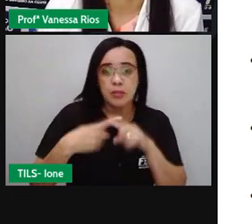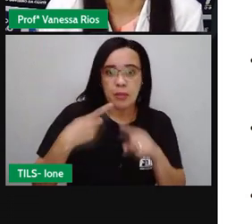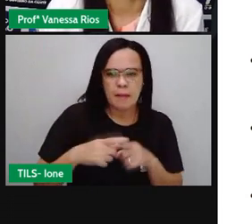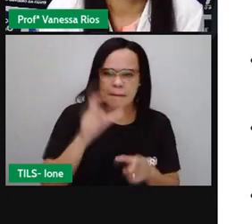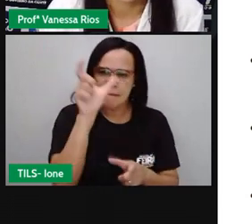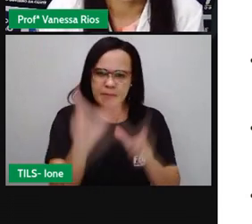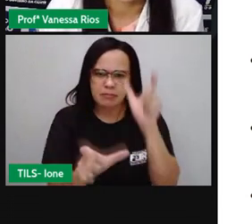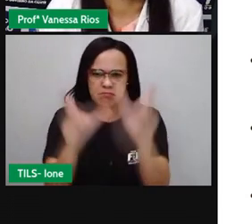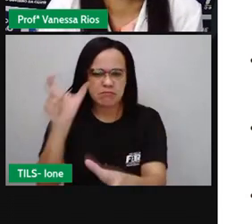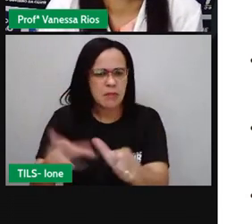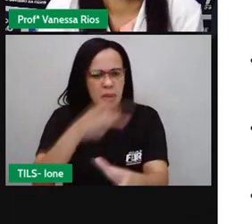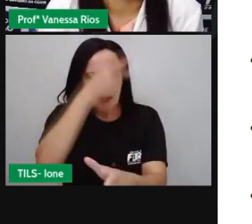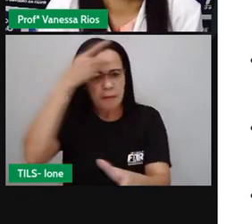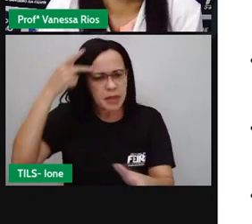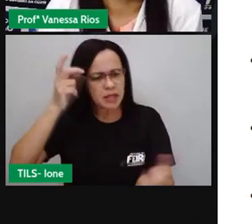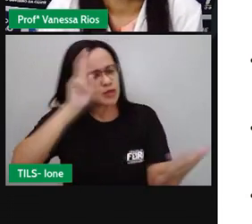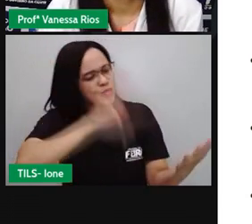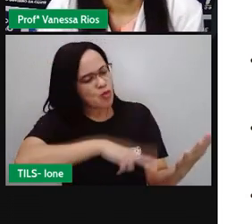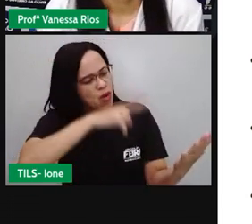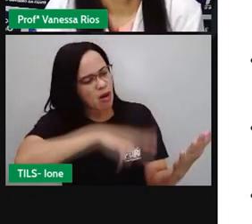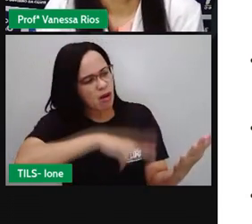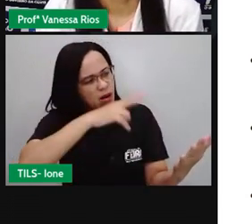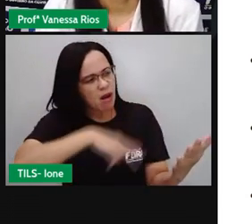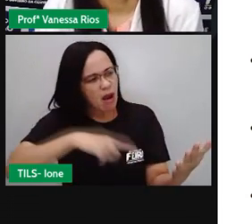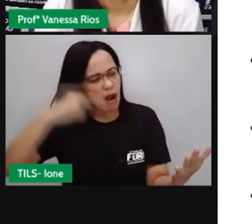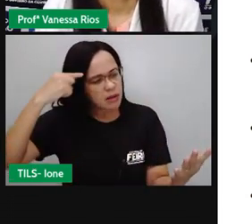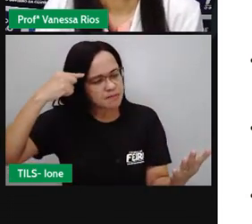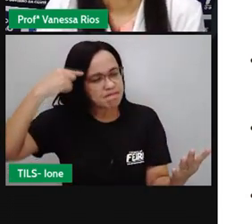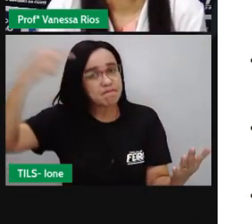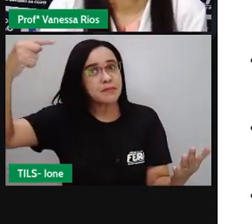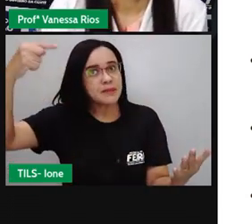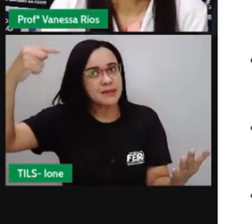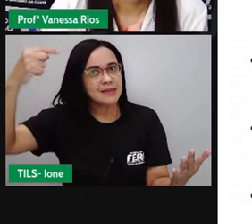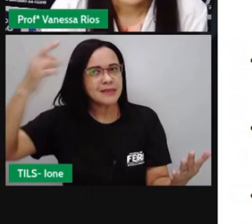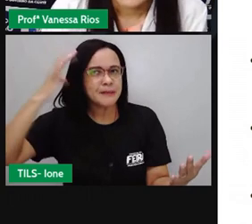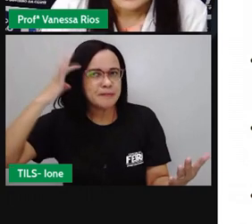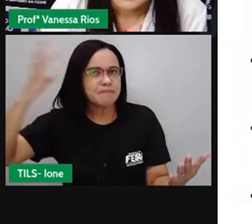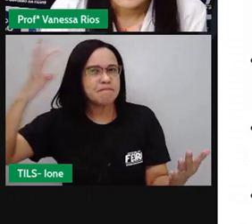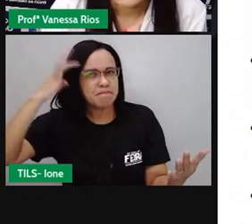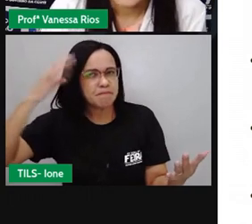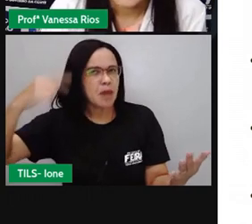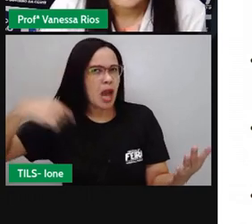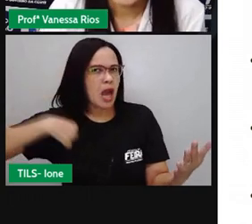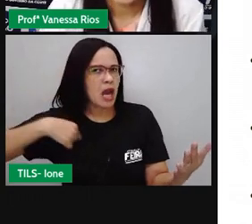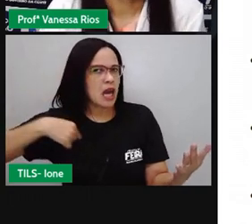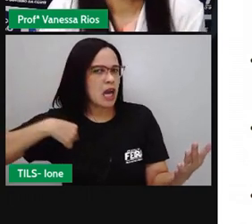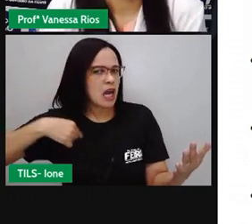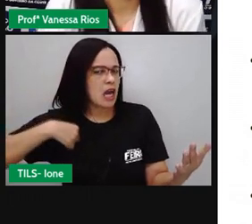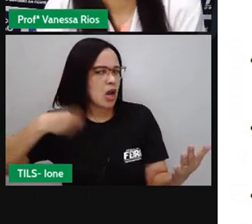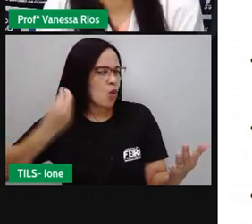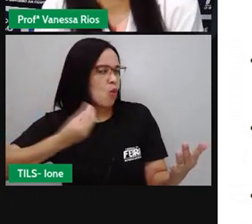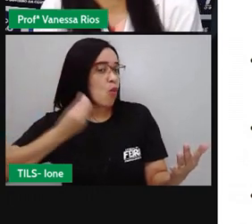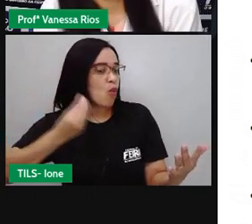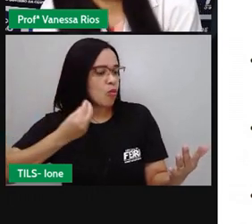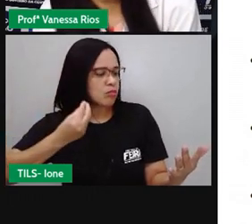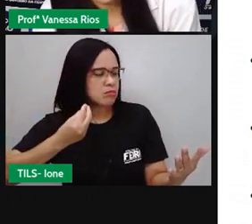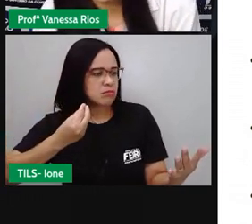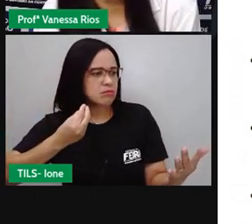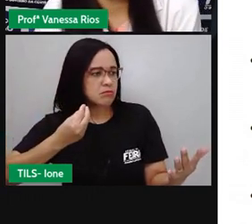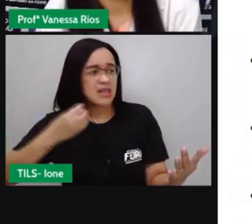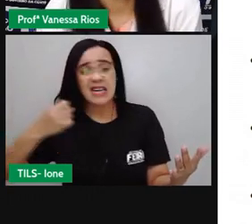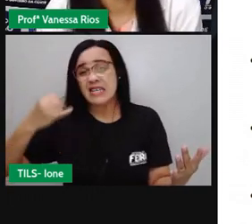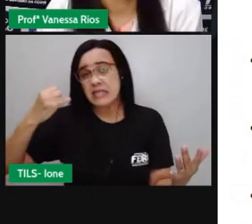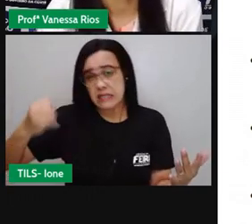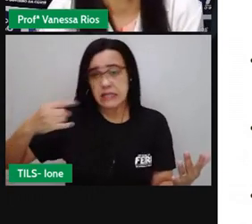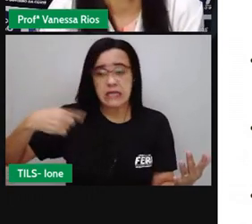repensem né aquela situação como o que que eu faria se acontecesse comigo ou o que eu pensaria né